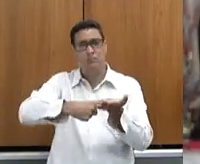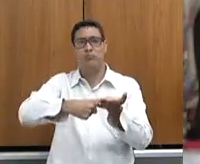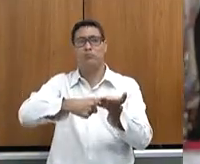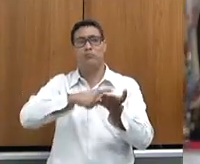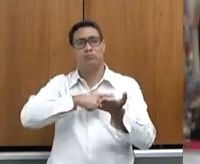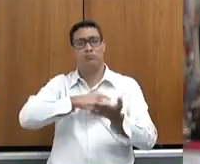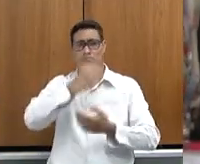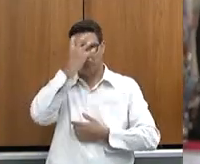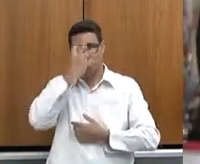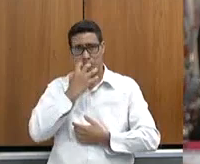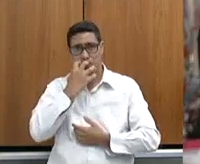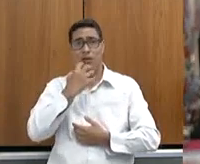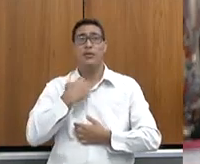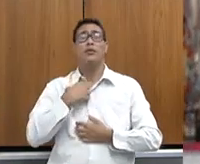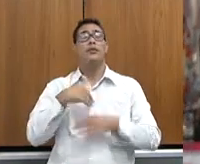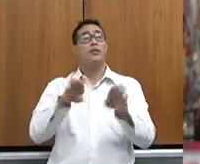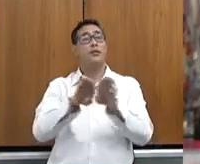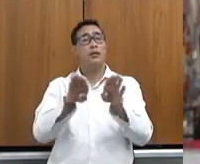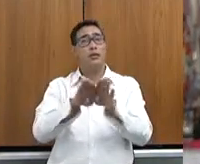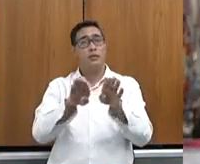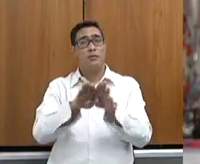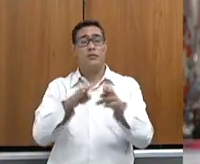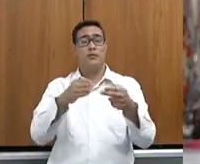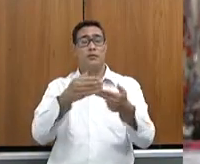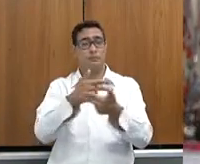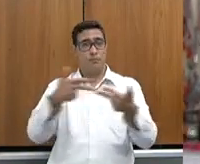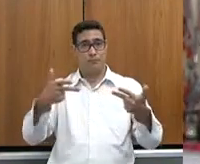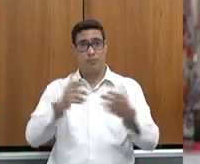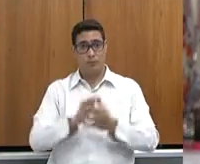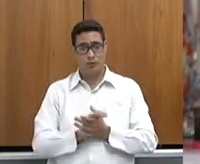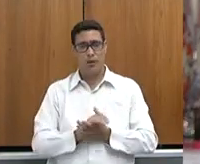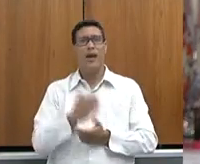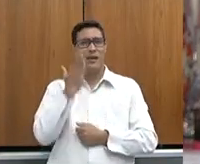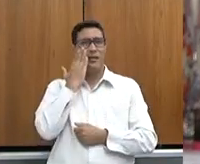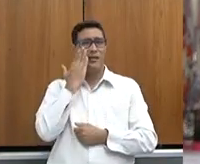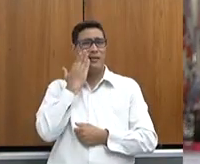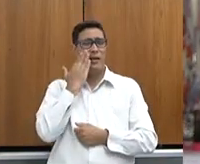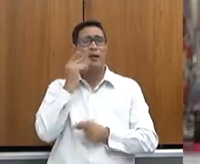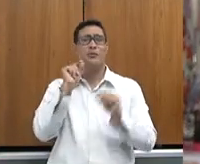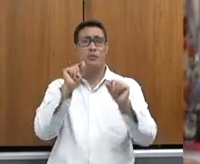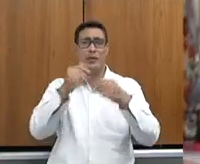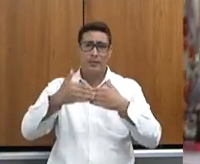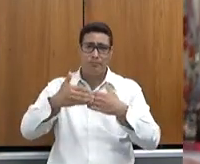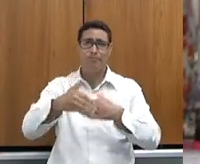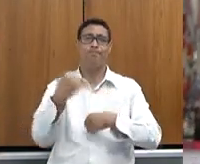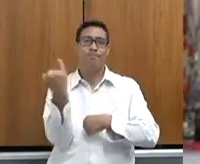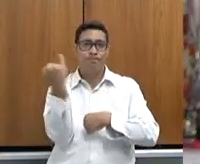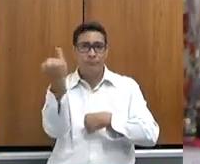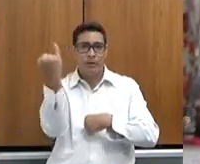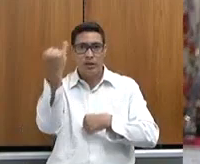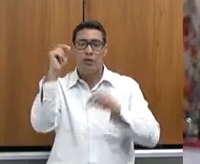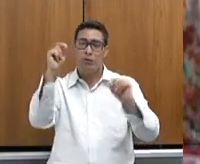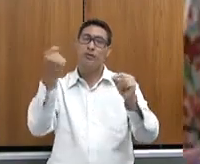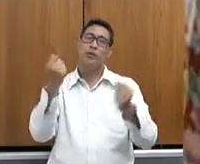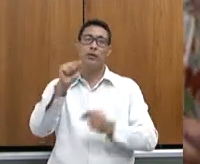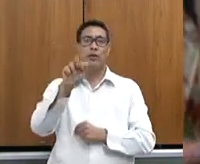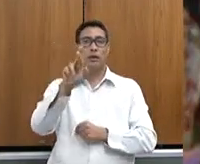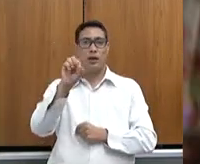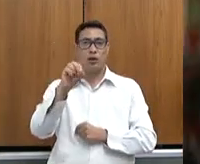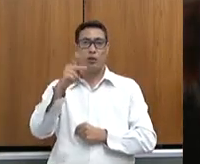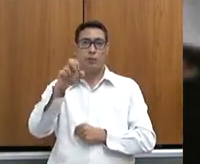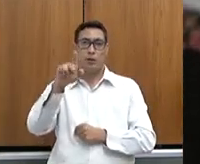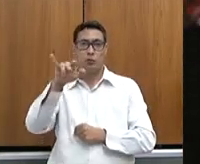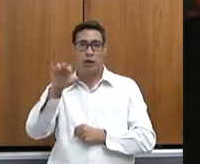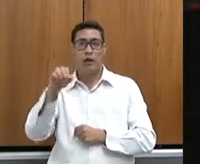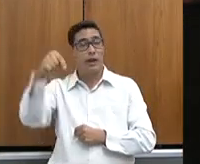e, principalmente, com muita seriedade. Sabemos da importância da agropecuária para Minas Gerais e